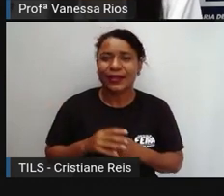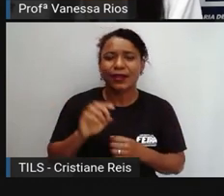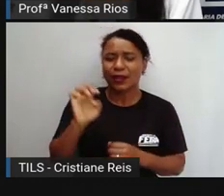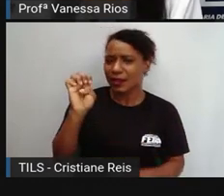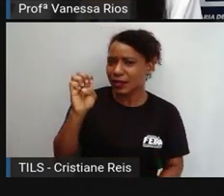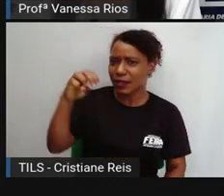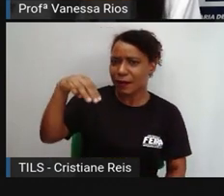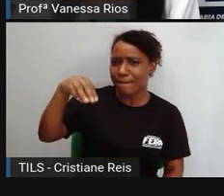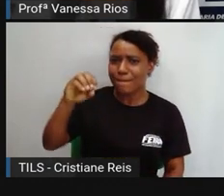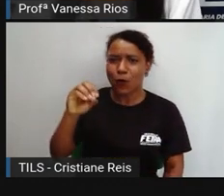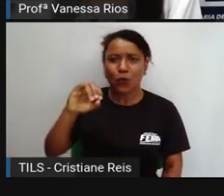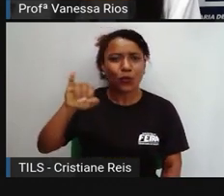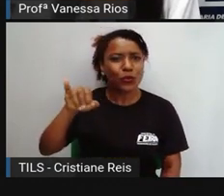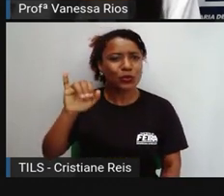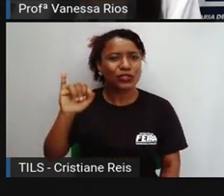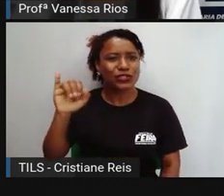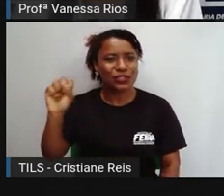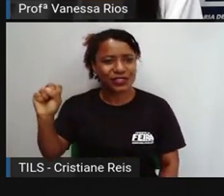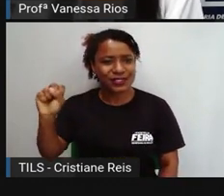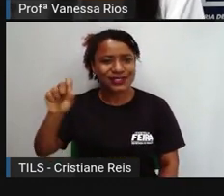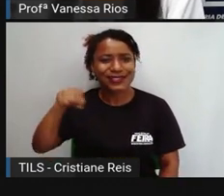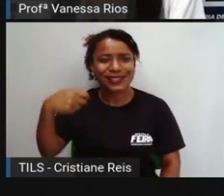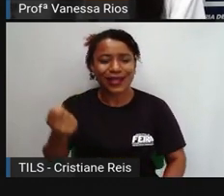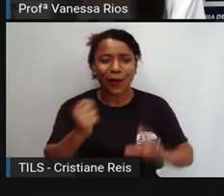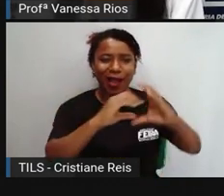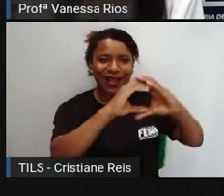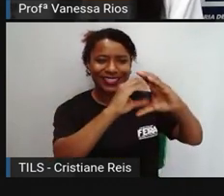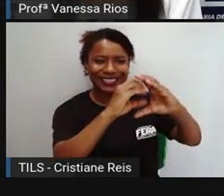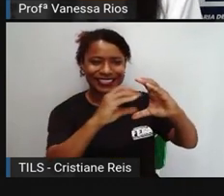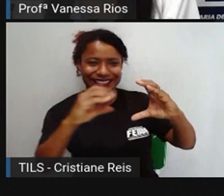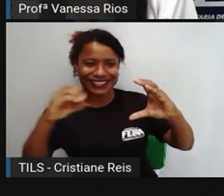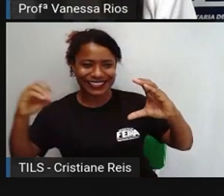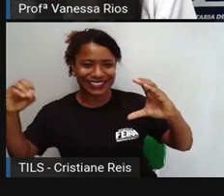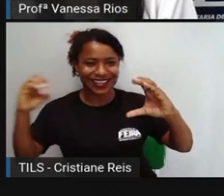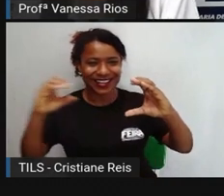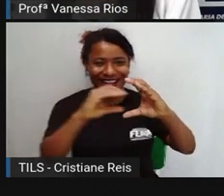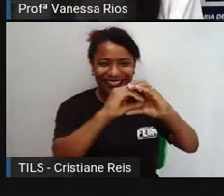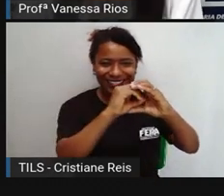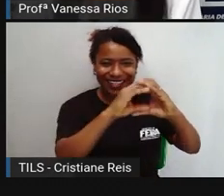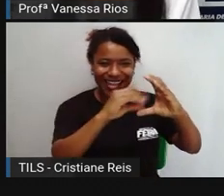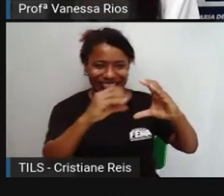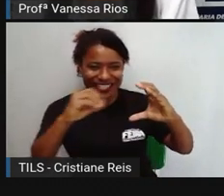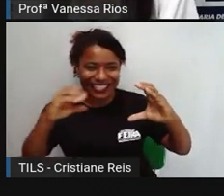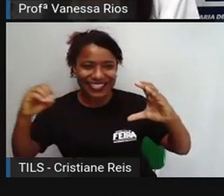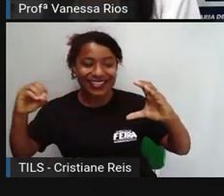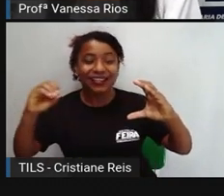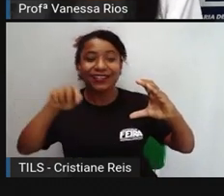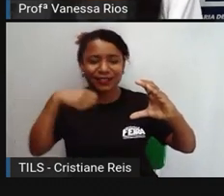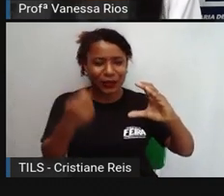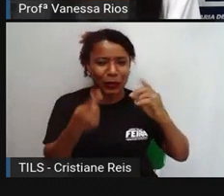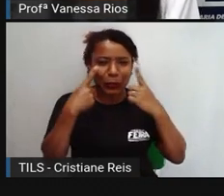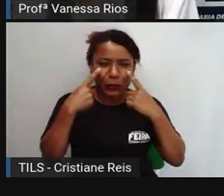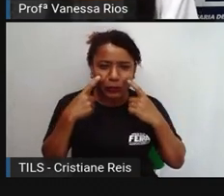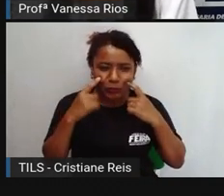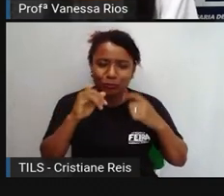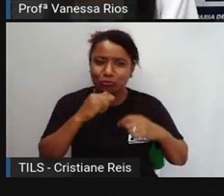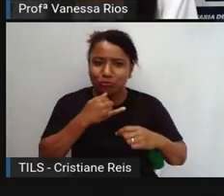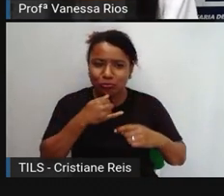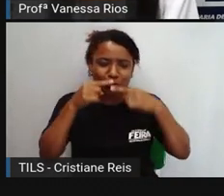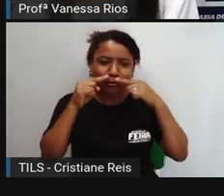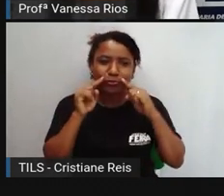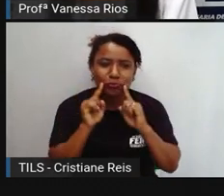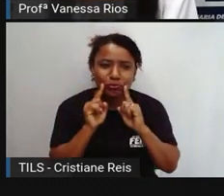que são emojis? Olha só, essas carinhos aí com várias expressões de alegria, de choro, de risco, né,